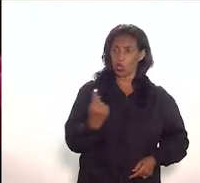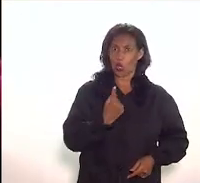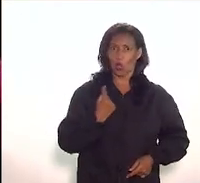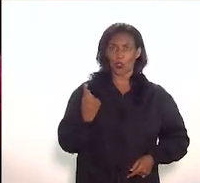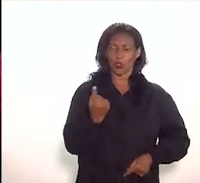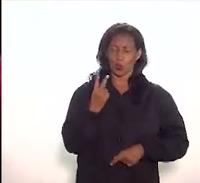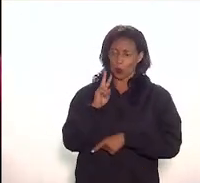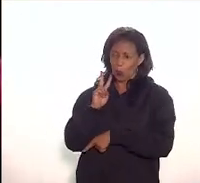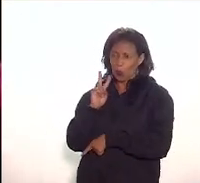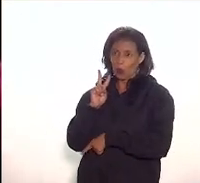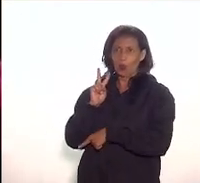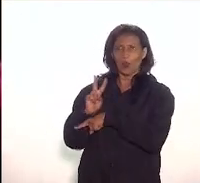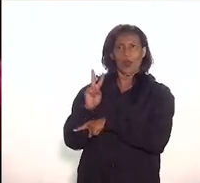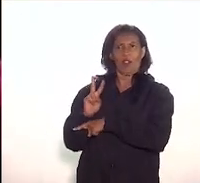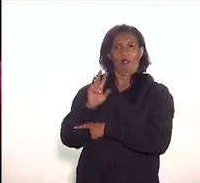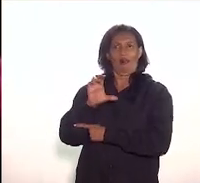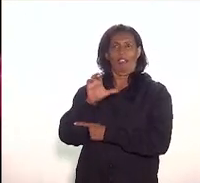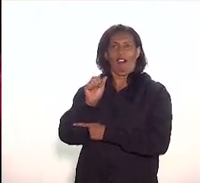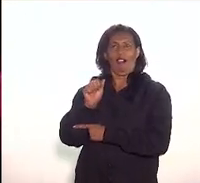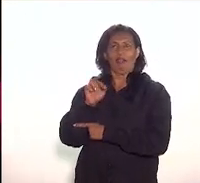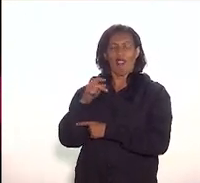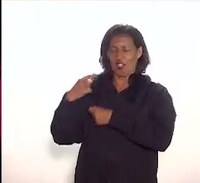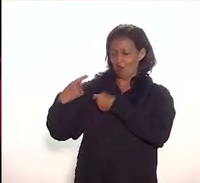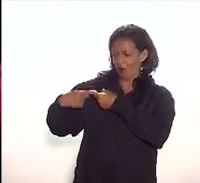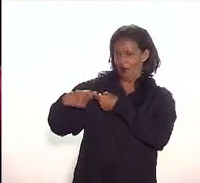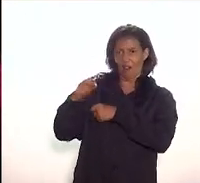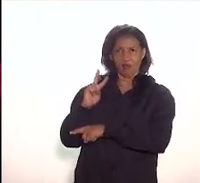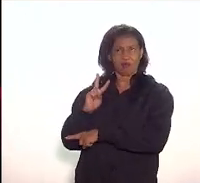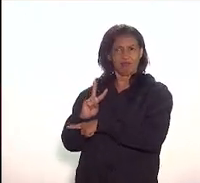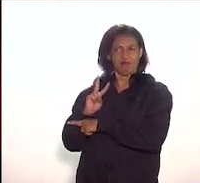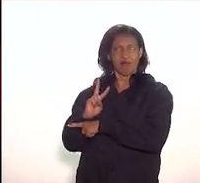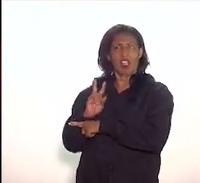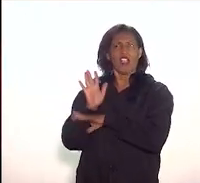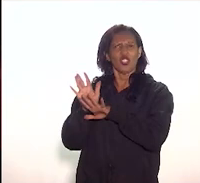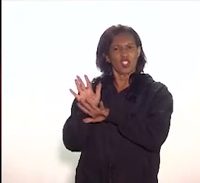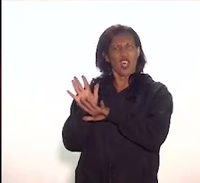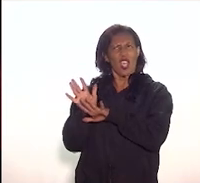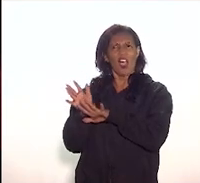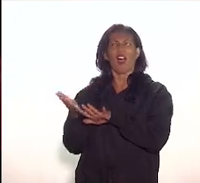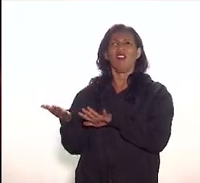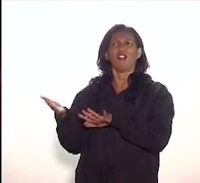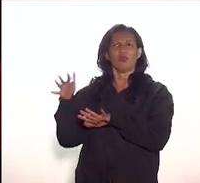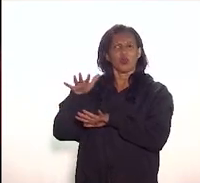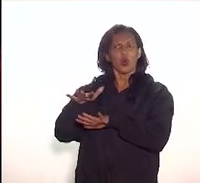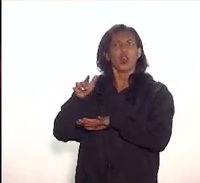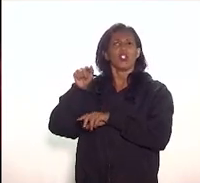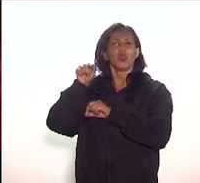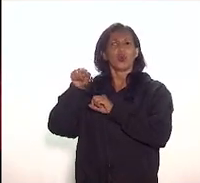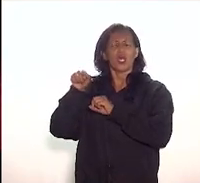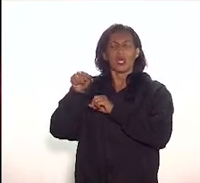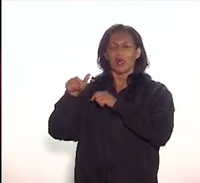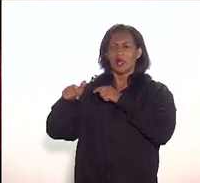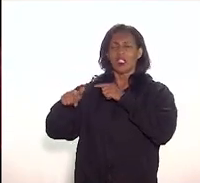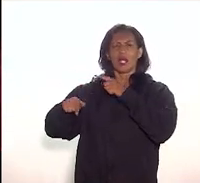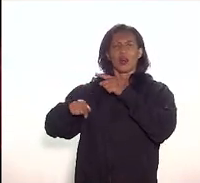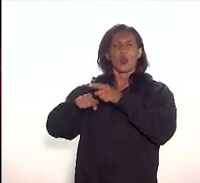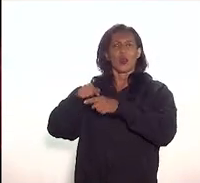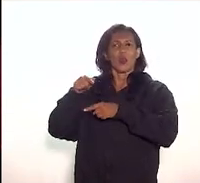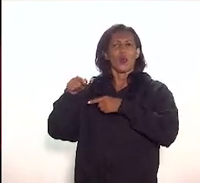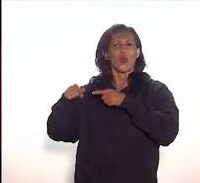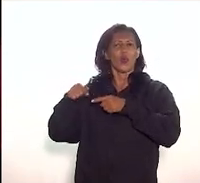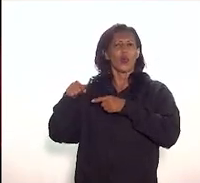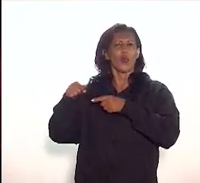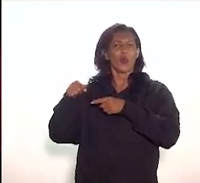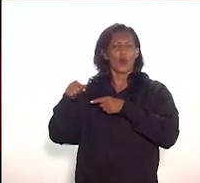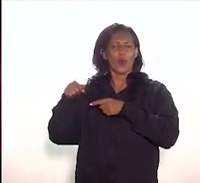já tivemos a oportunidade de ter incluído nesse percurso o Ameno Resedá